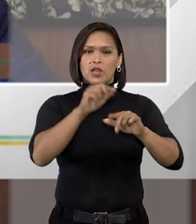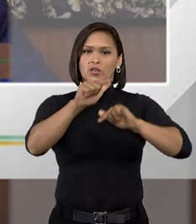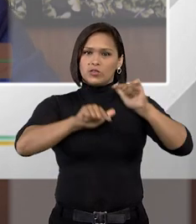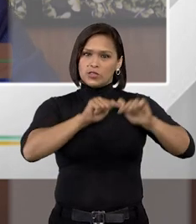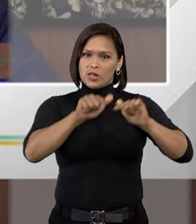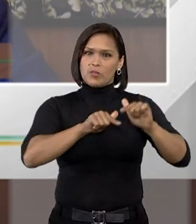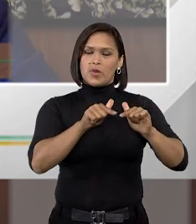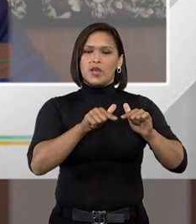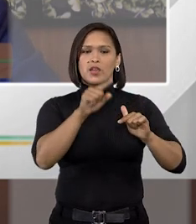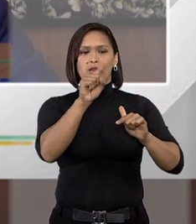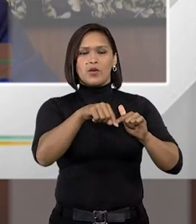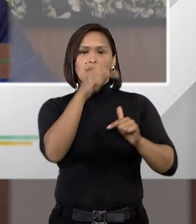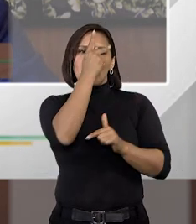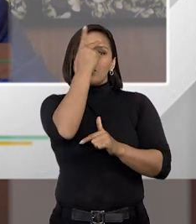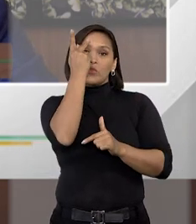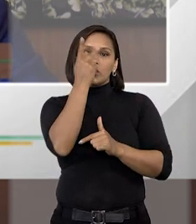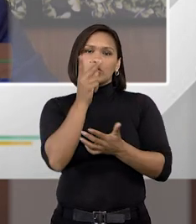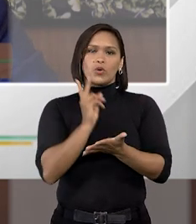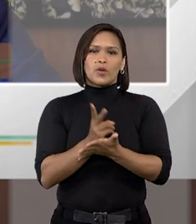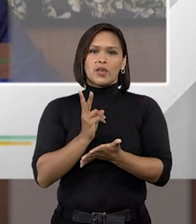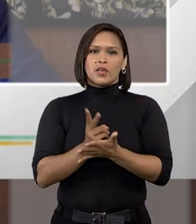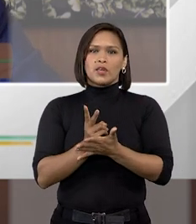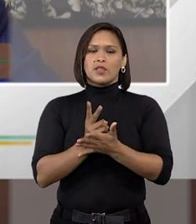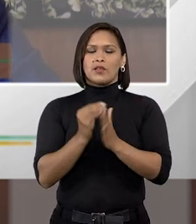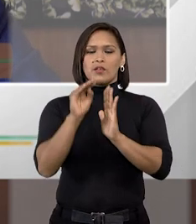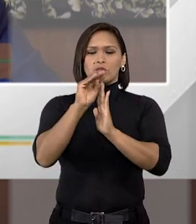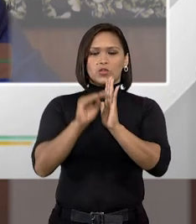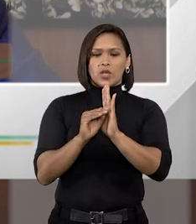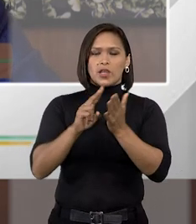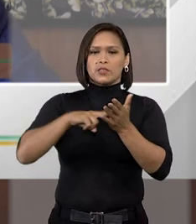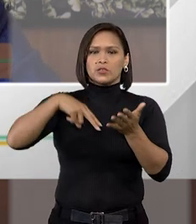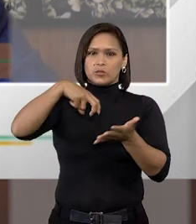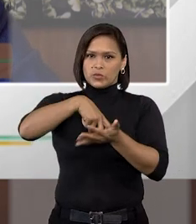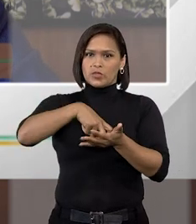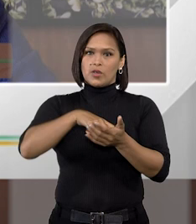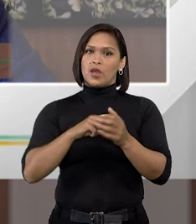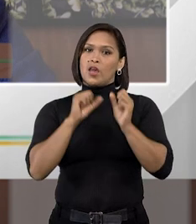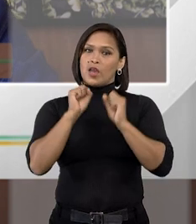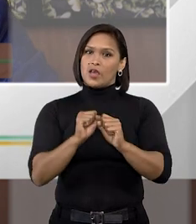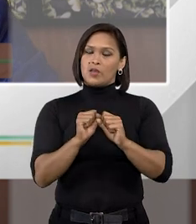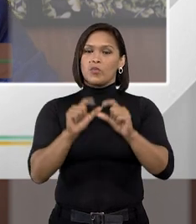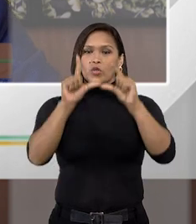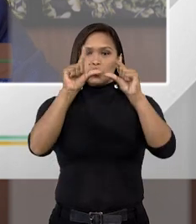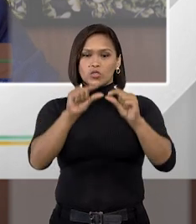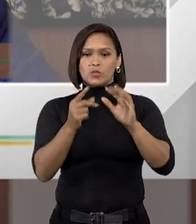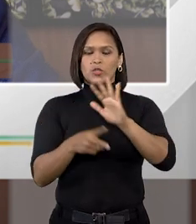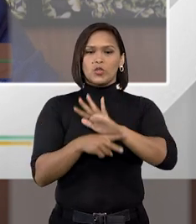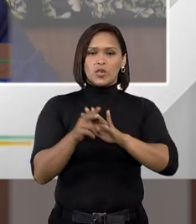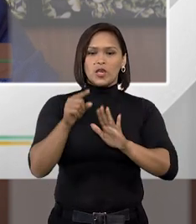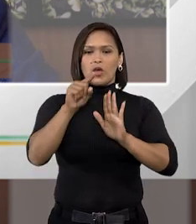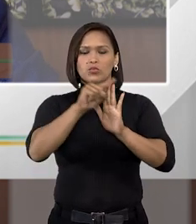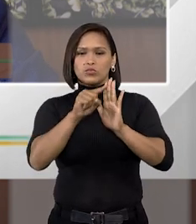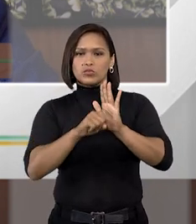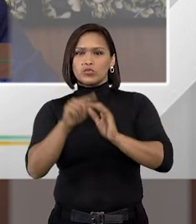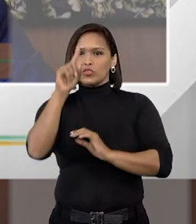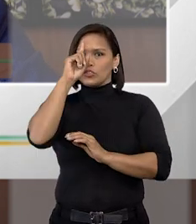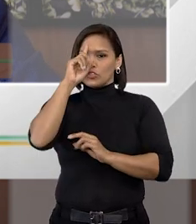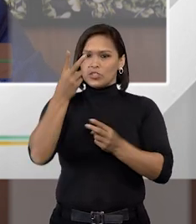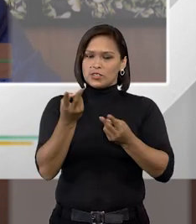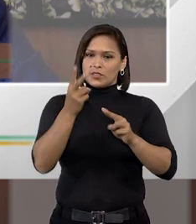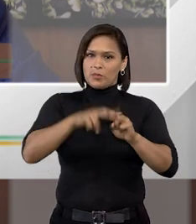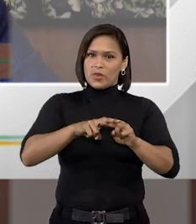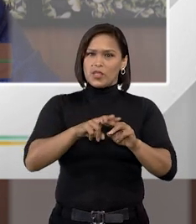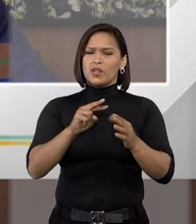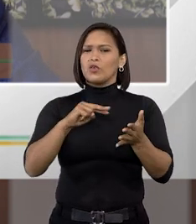trabalho a pessoa que está sendo submetida à execução penal ela pode remir alguns dias da sua